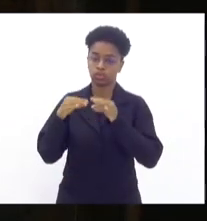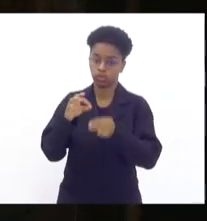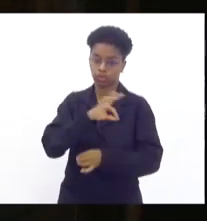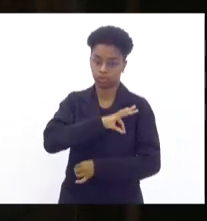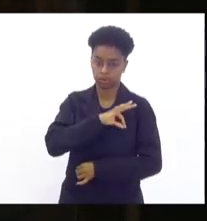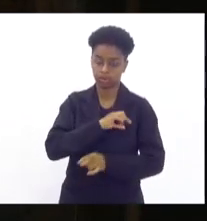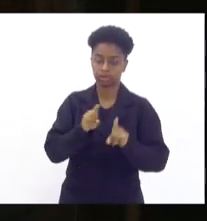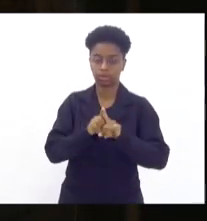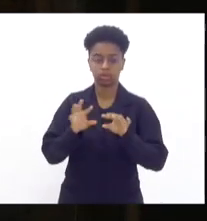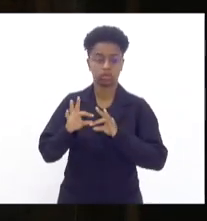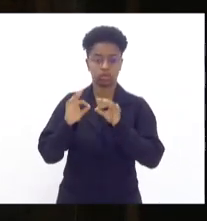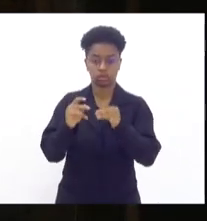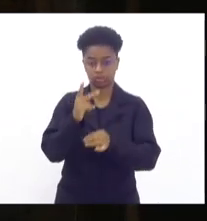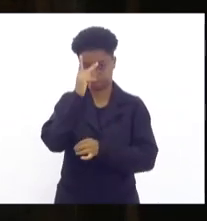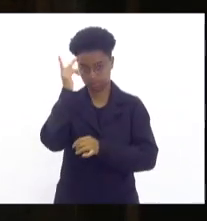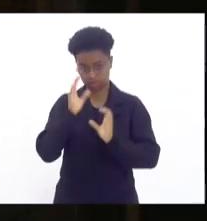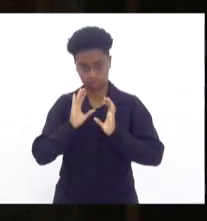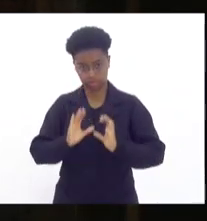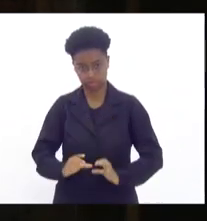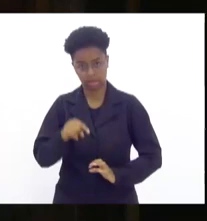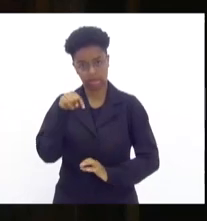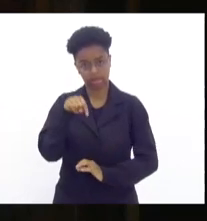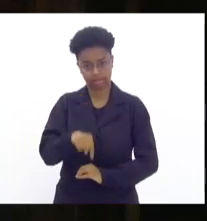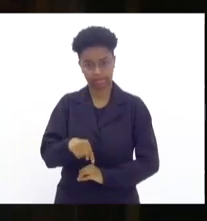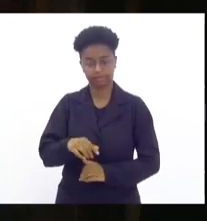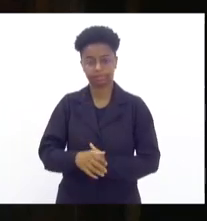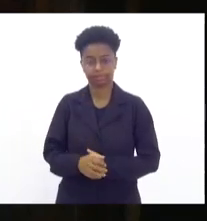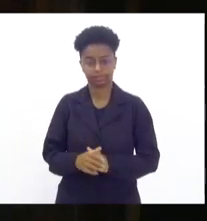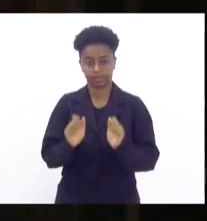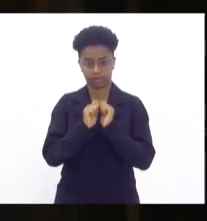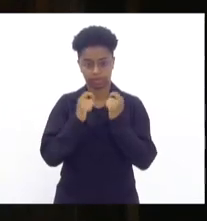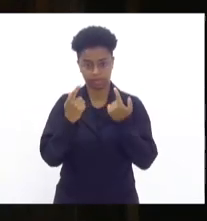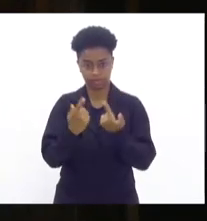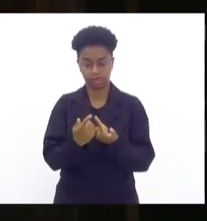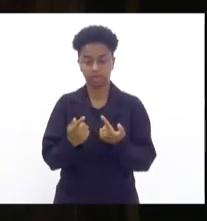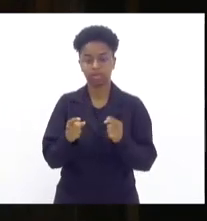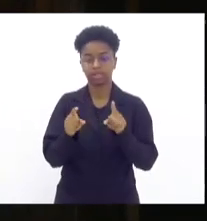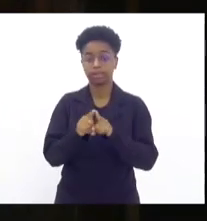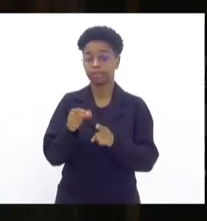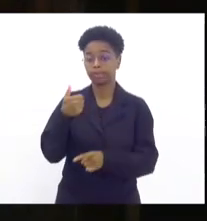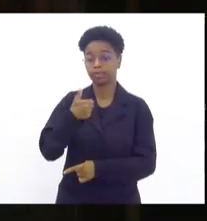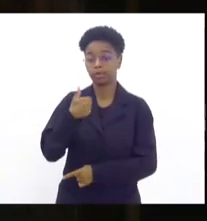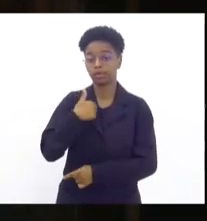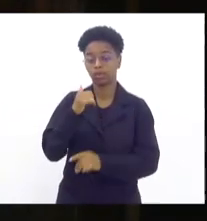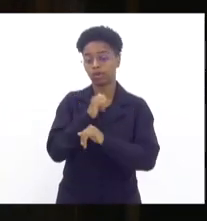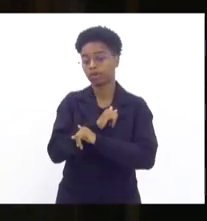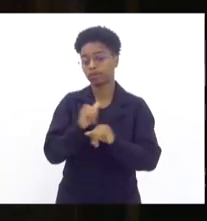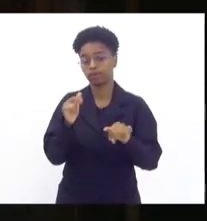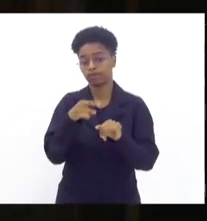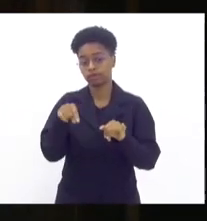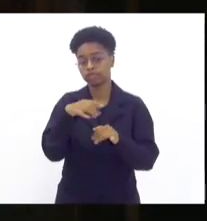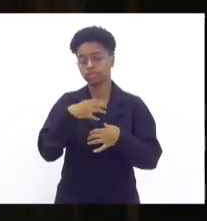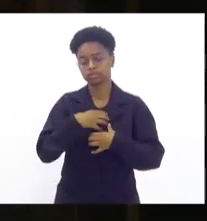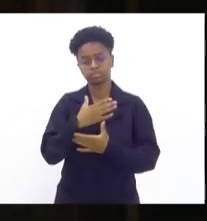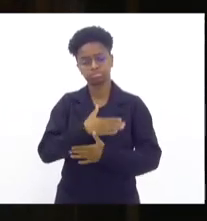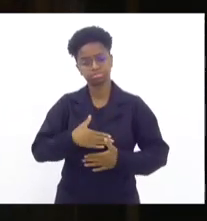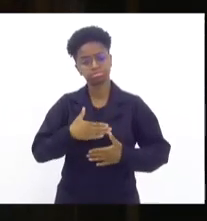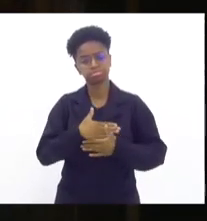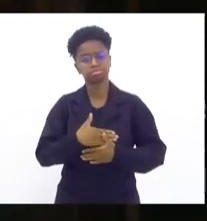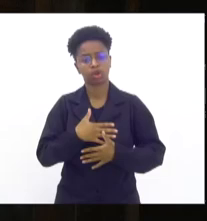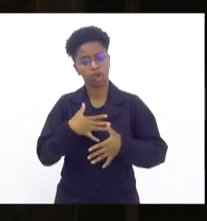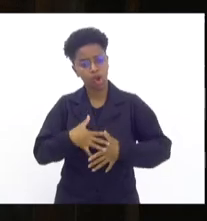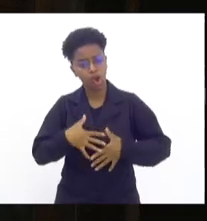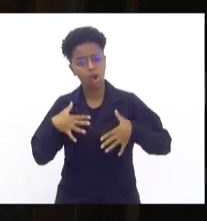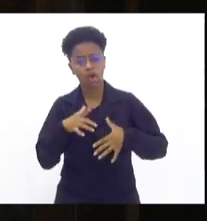também todos os cidadãos e cidadãs aqui presentes nessa Casa do Povo. Primeiramente, digo que é com muita satisfação e honra